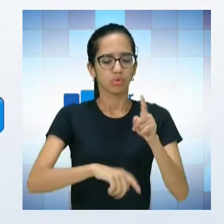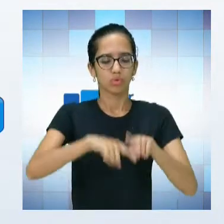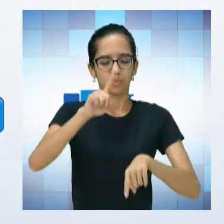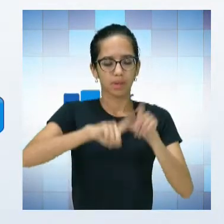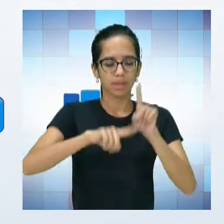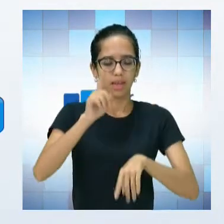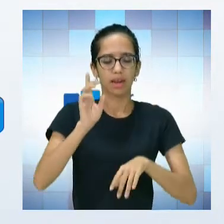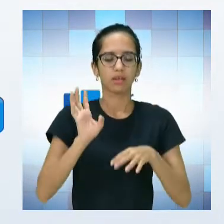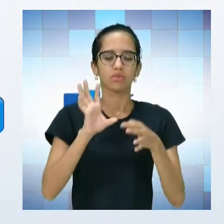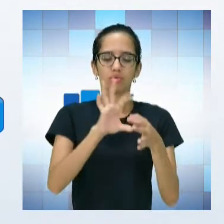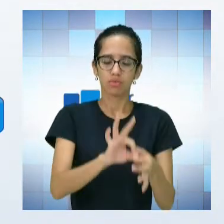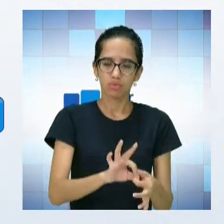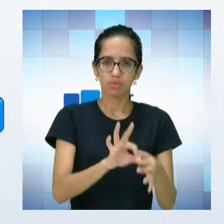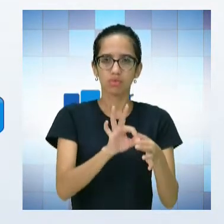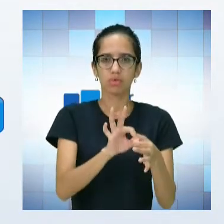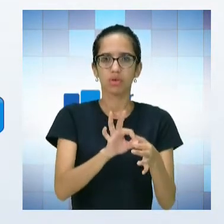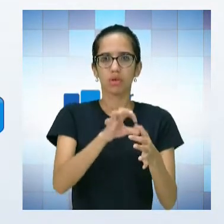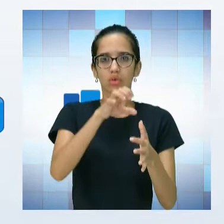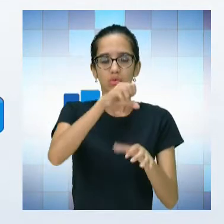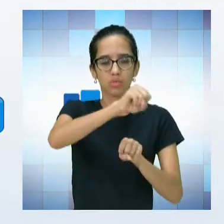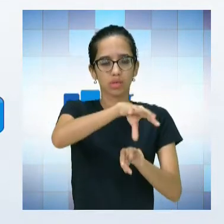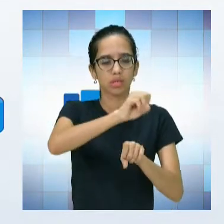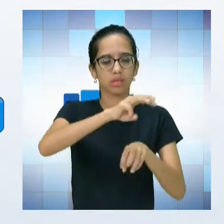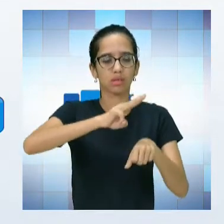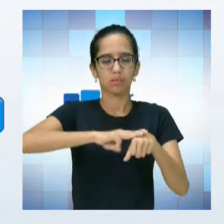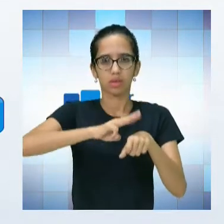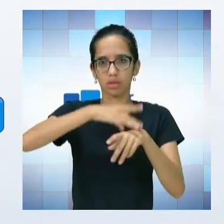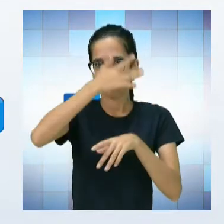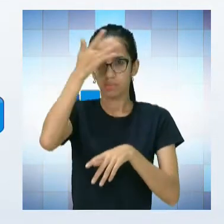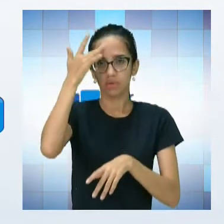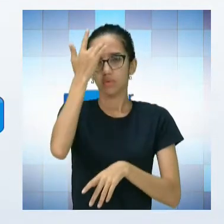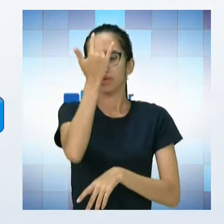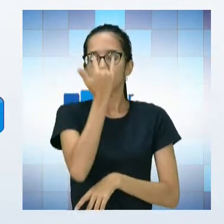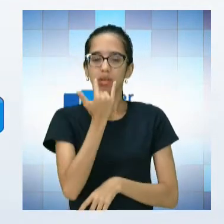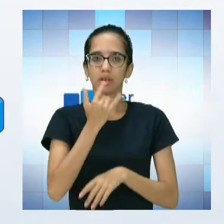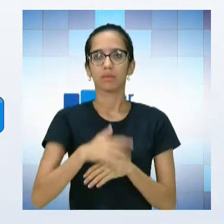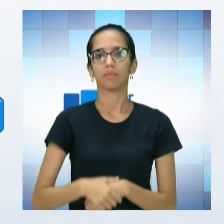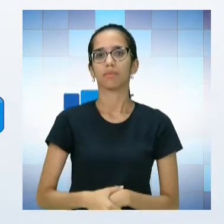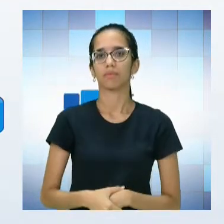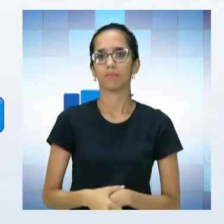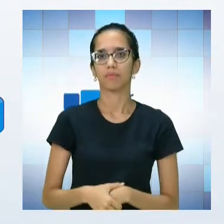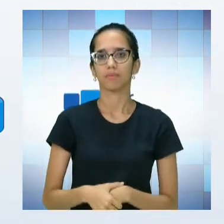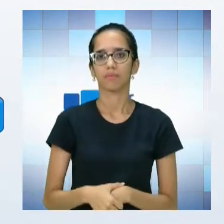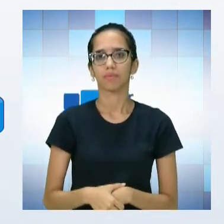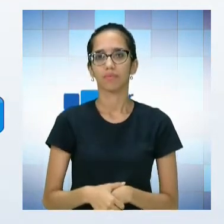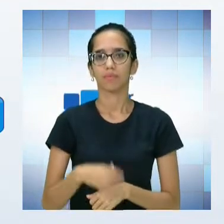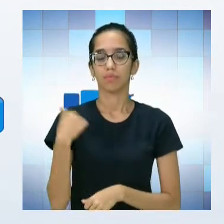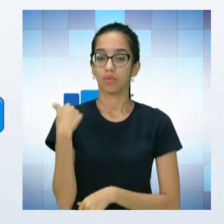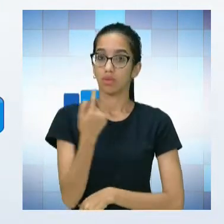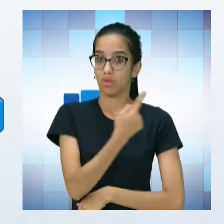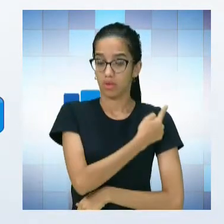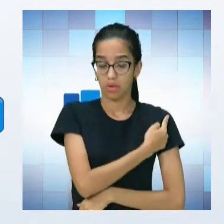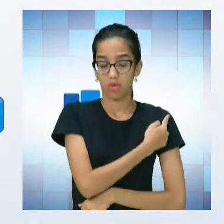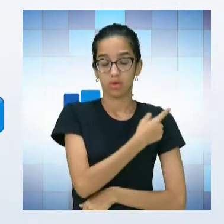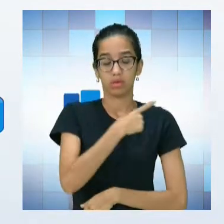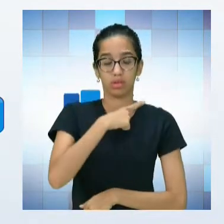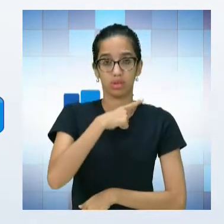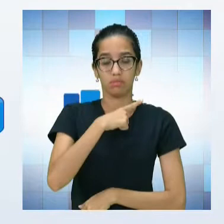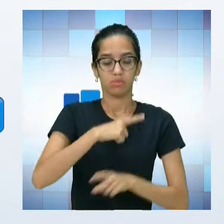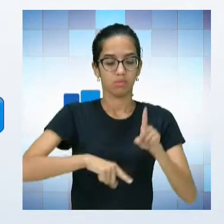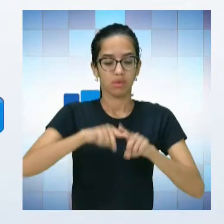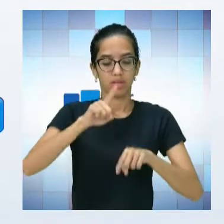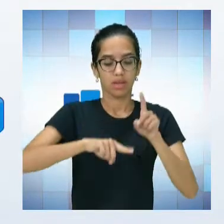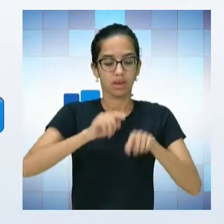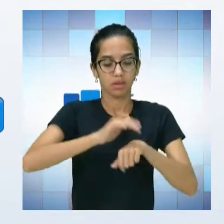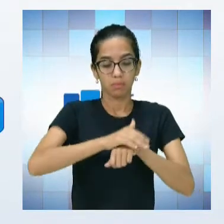ensino da matemática para o deficiente visual. Além de nós dispormos de recursos especificamente